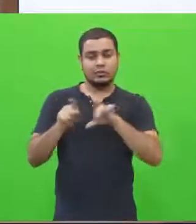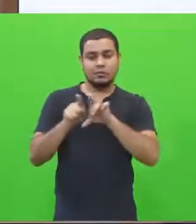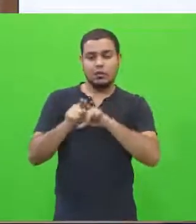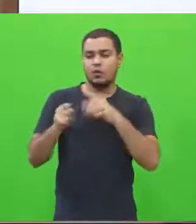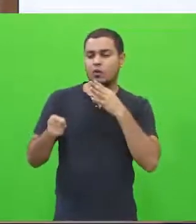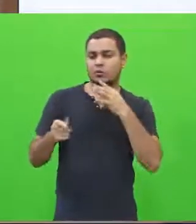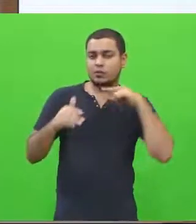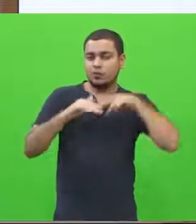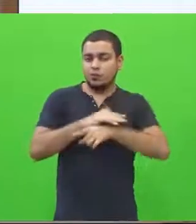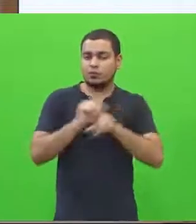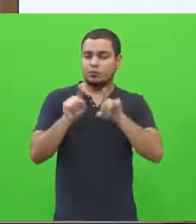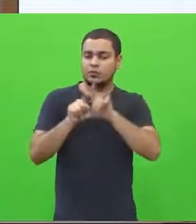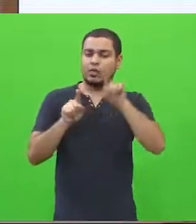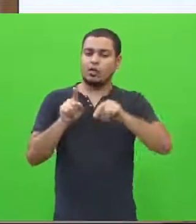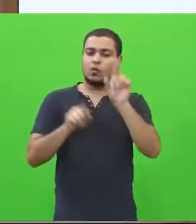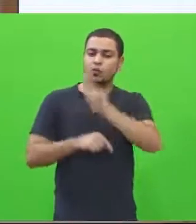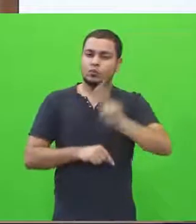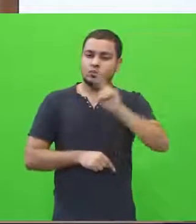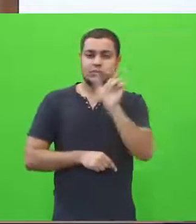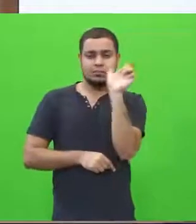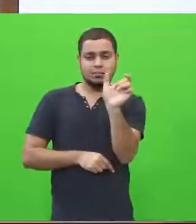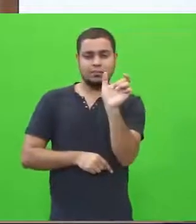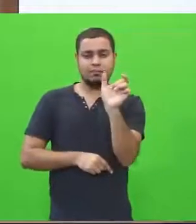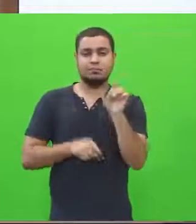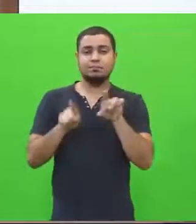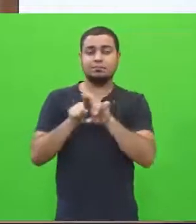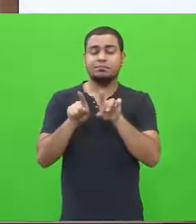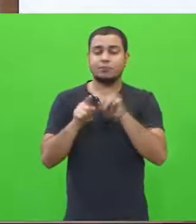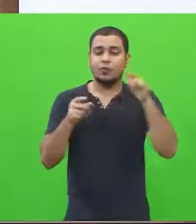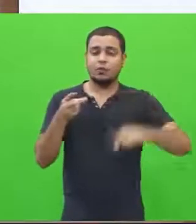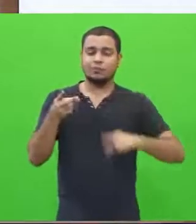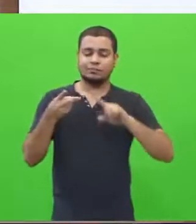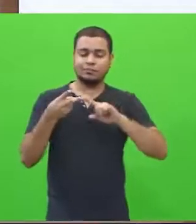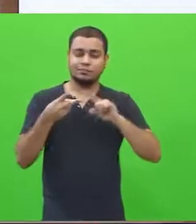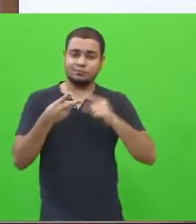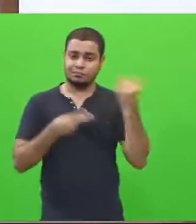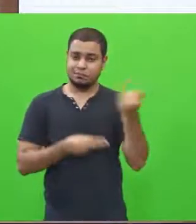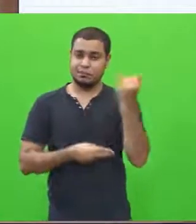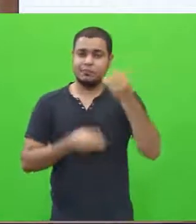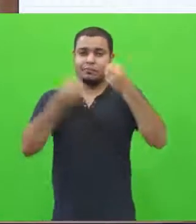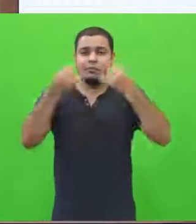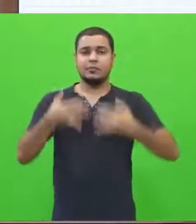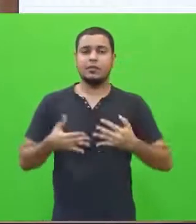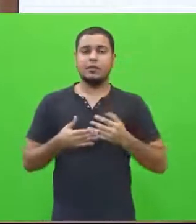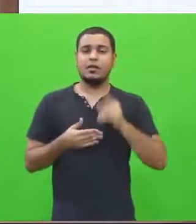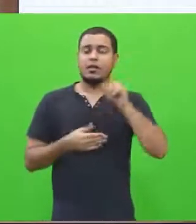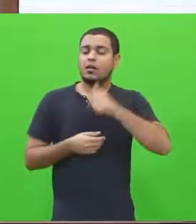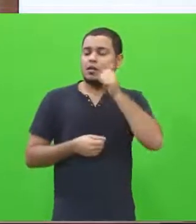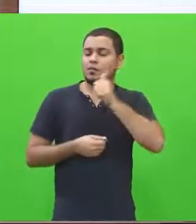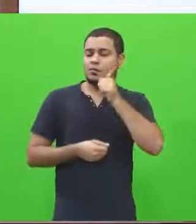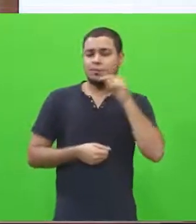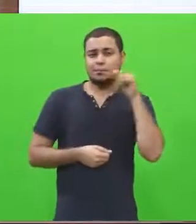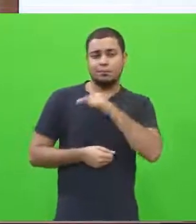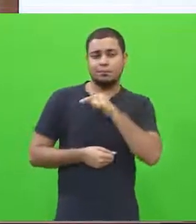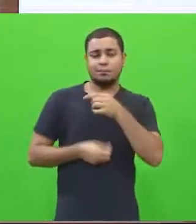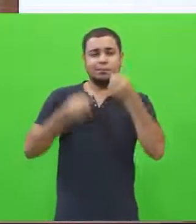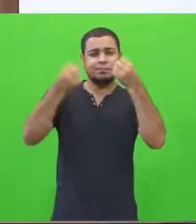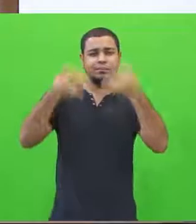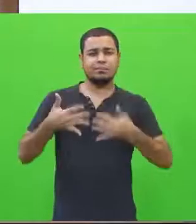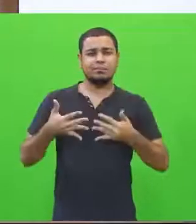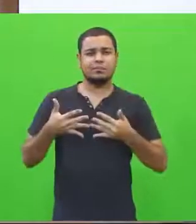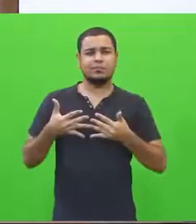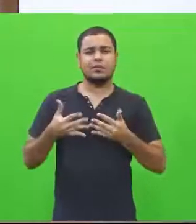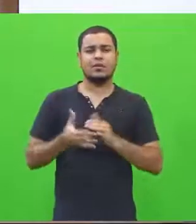vem através das palavras. E outro ponto também que é interessante pontuar, é quando ela coloca que,